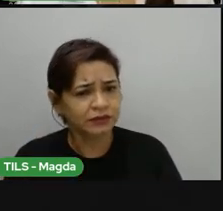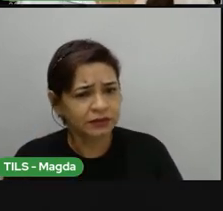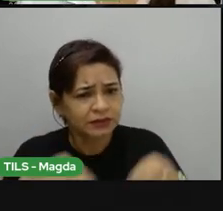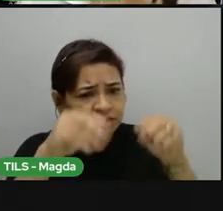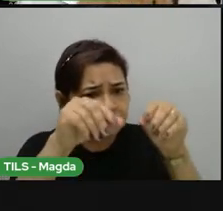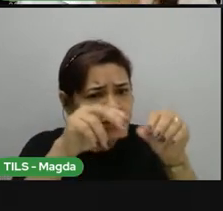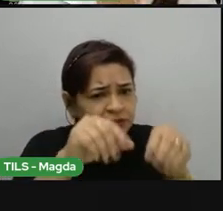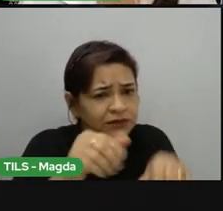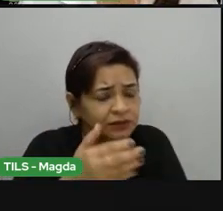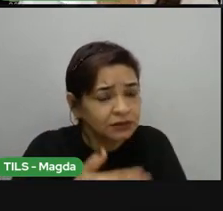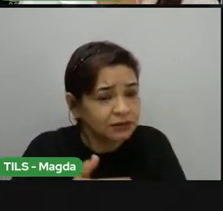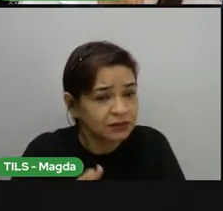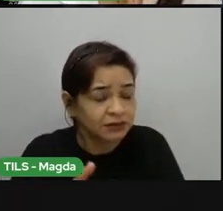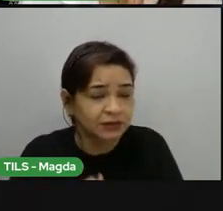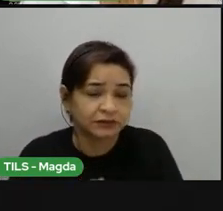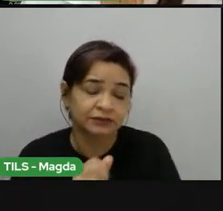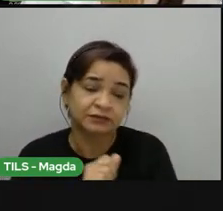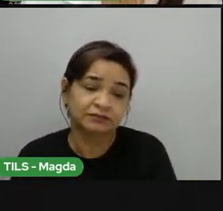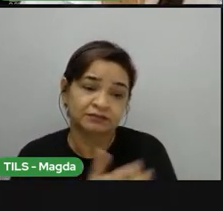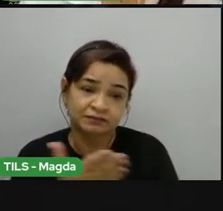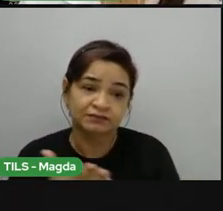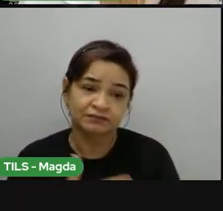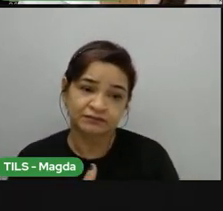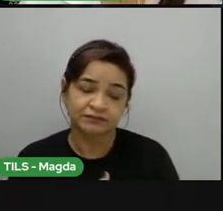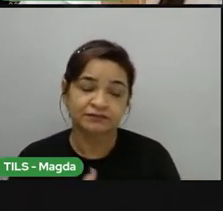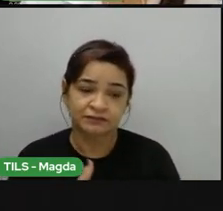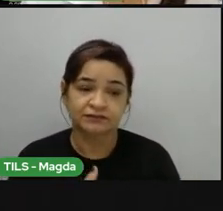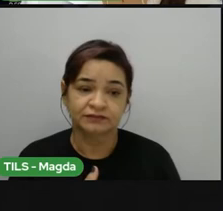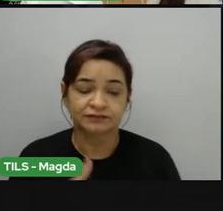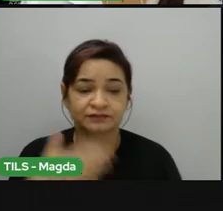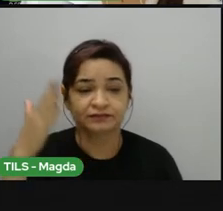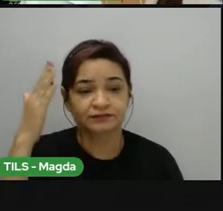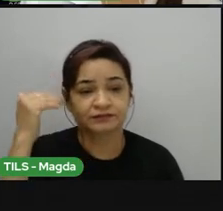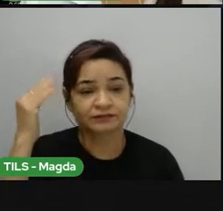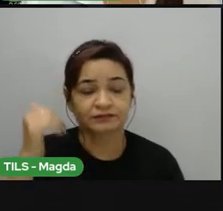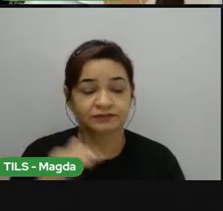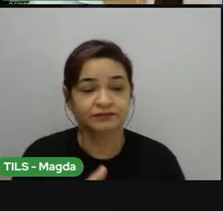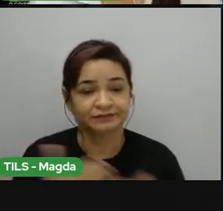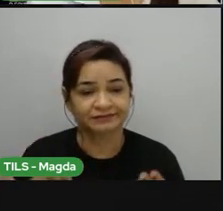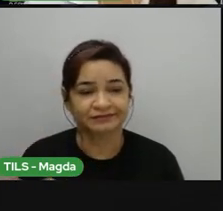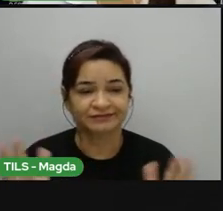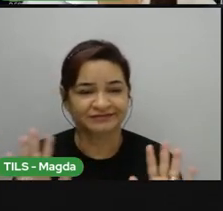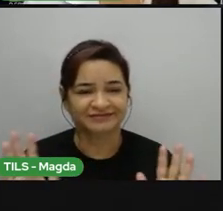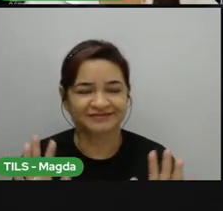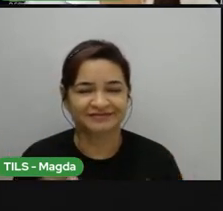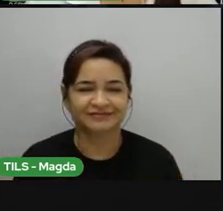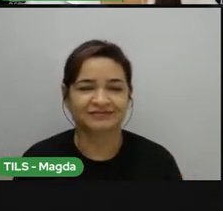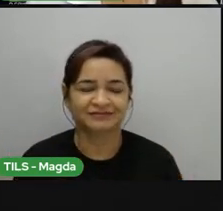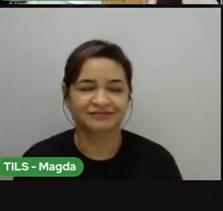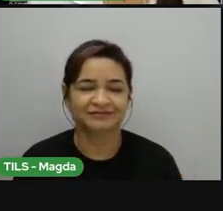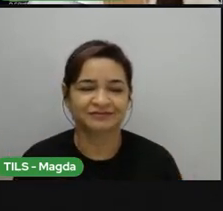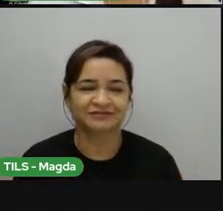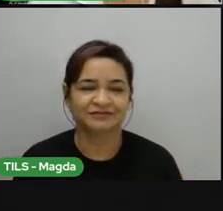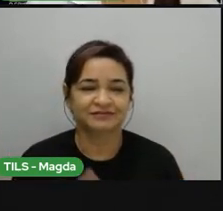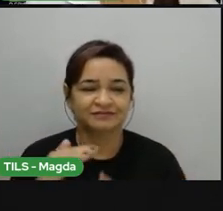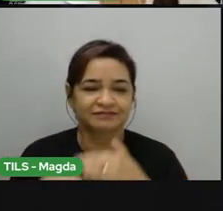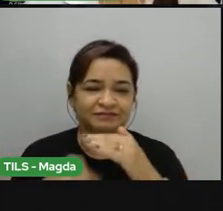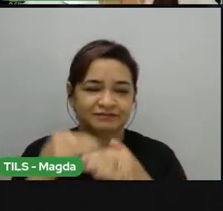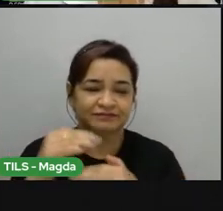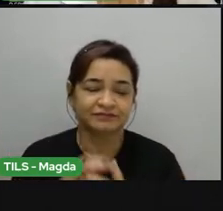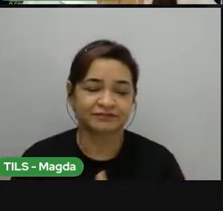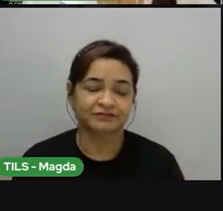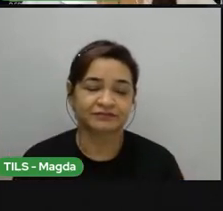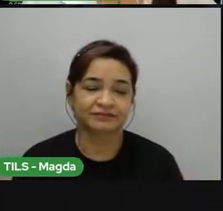vídeo. Então, espero que vocês tenham curtido saber um pouco mais sobre isso, tá? Vamos lá, então, prosseguir com a nossa aula.